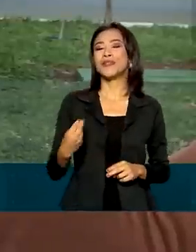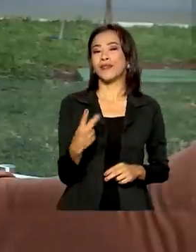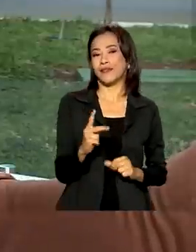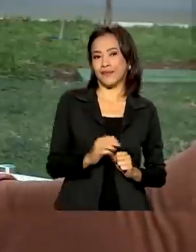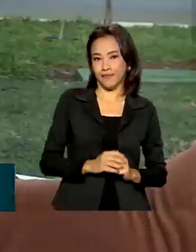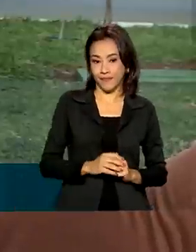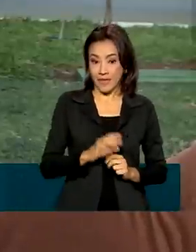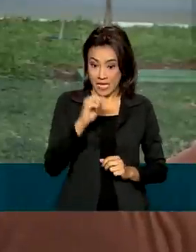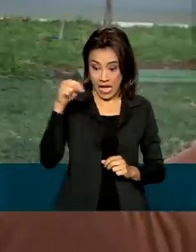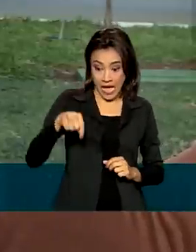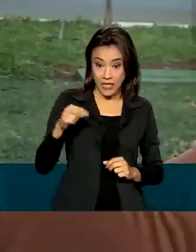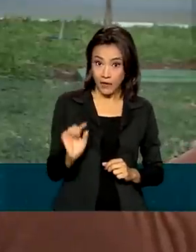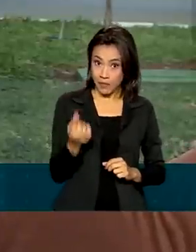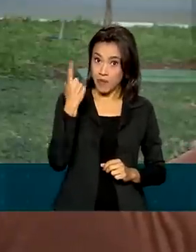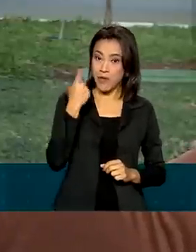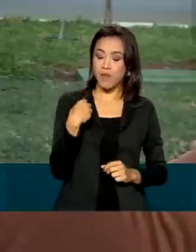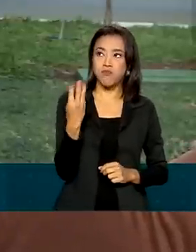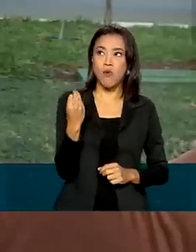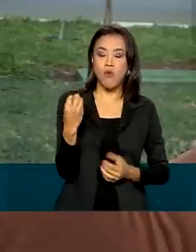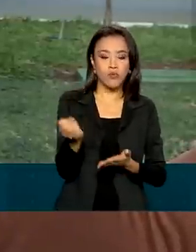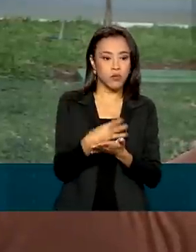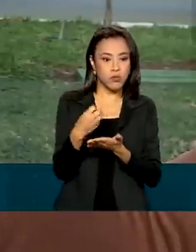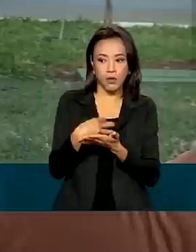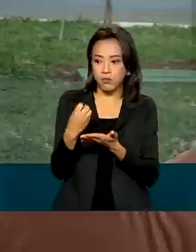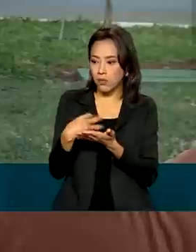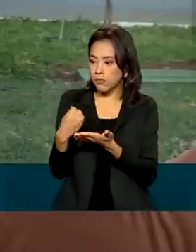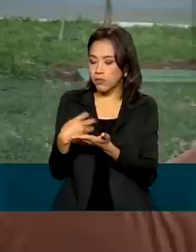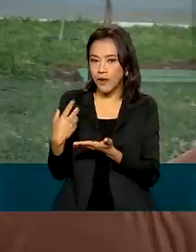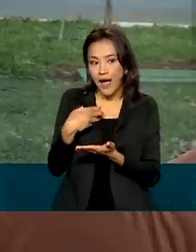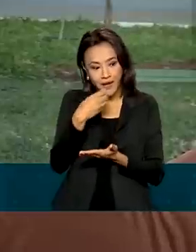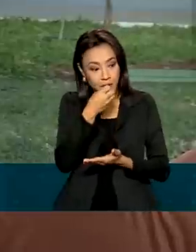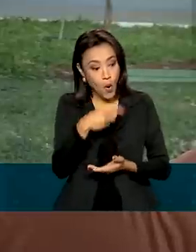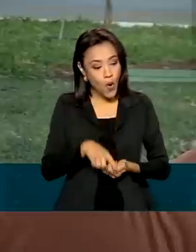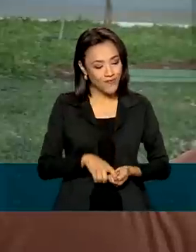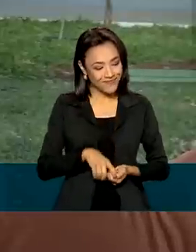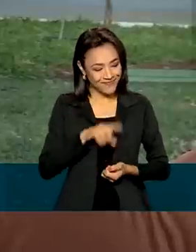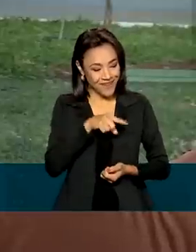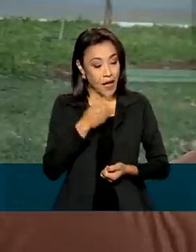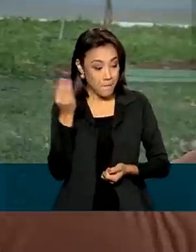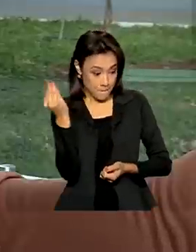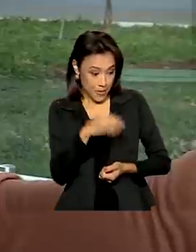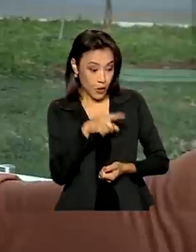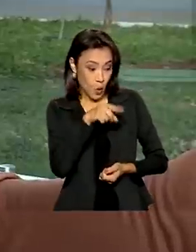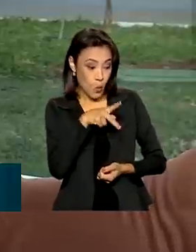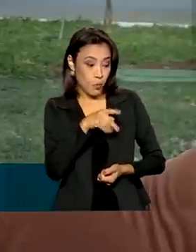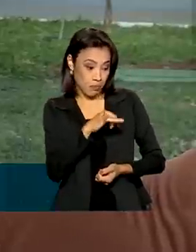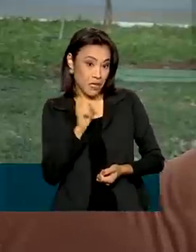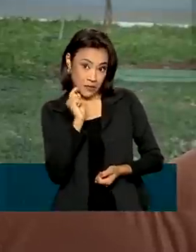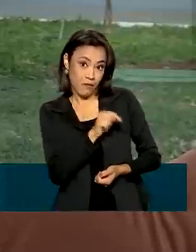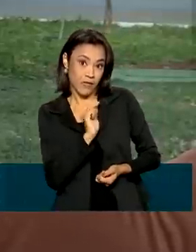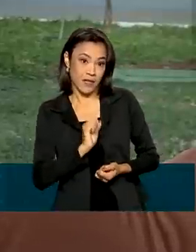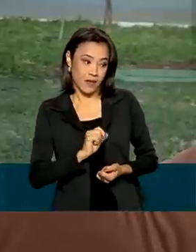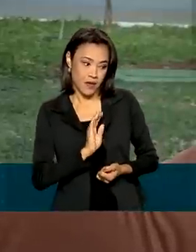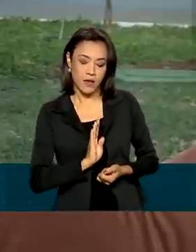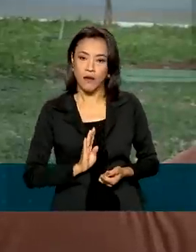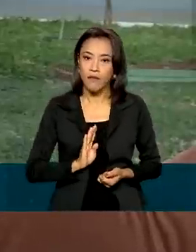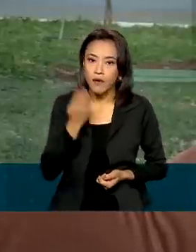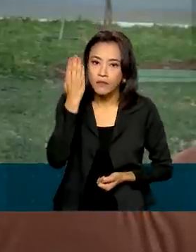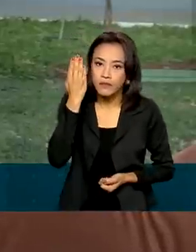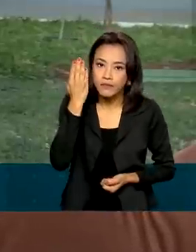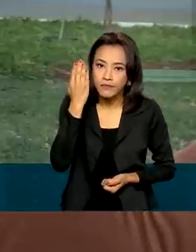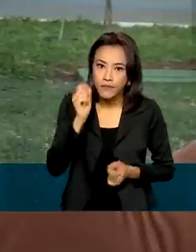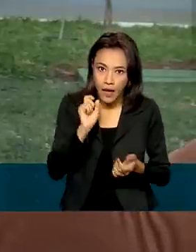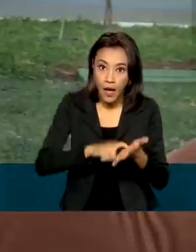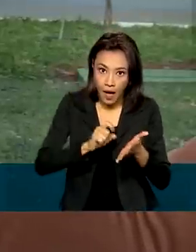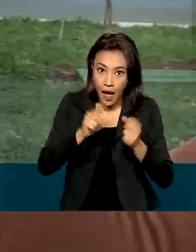foi a primeira. Já recebi muito, tipo, que bom, fulano mandou um pix para o senhor. E é falso. Se você